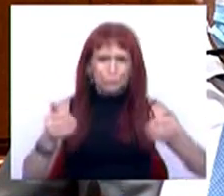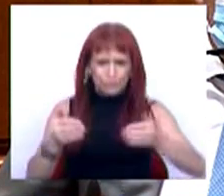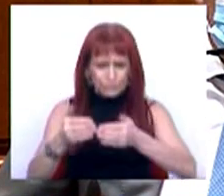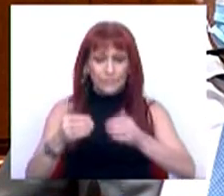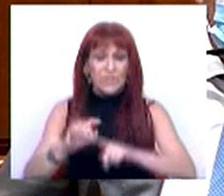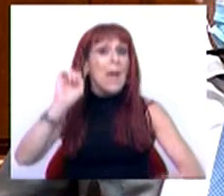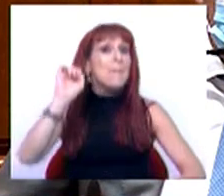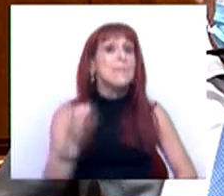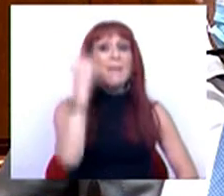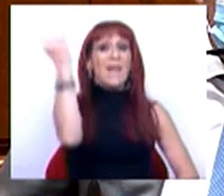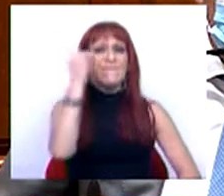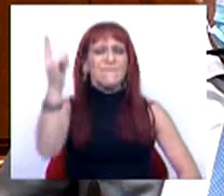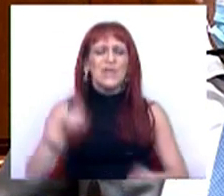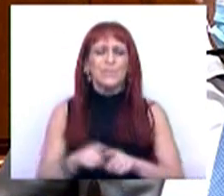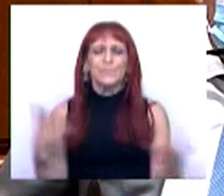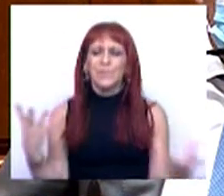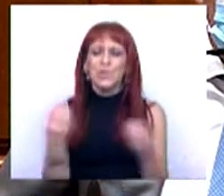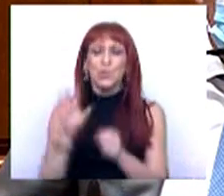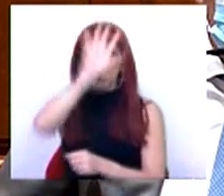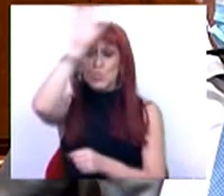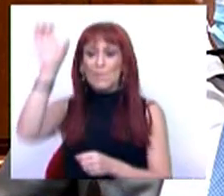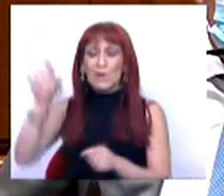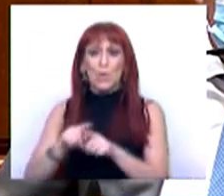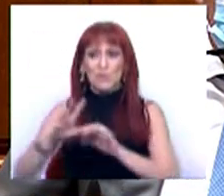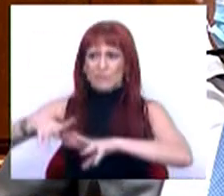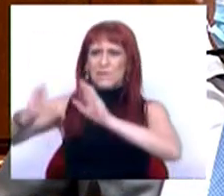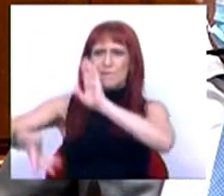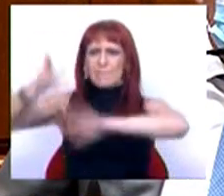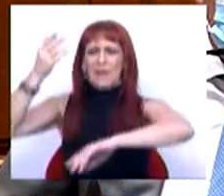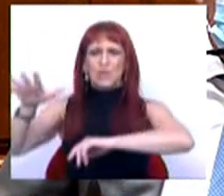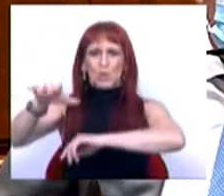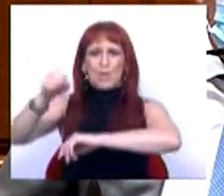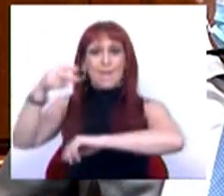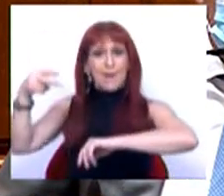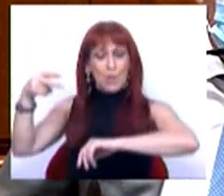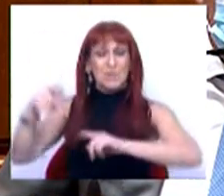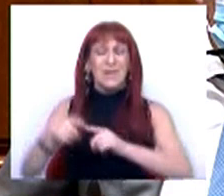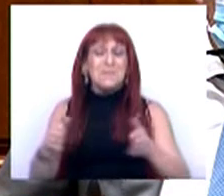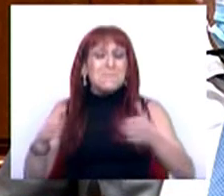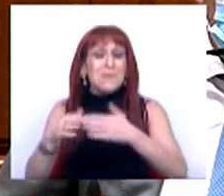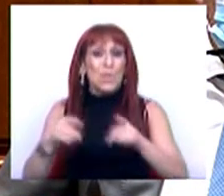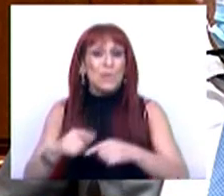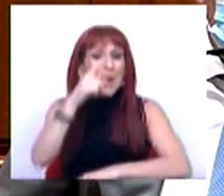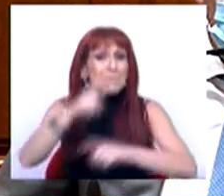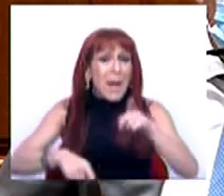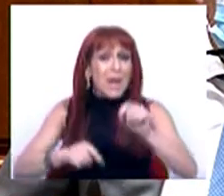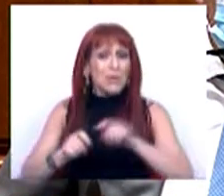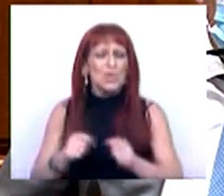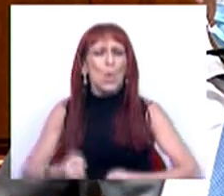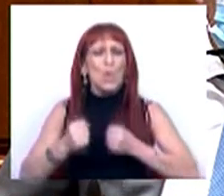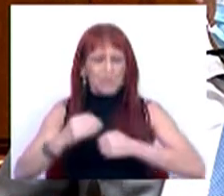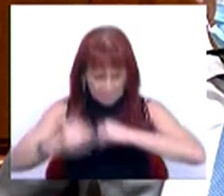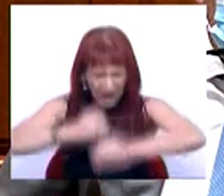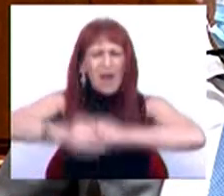pela primeira vez com os países mais avançados da zona euro. Convergimos com a média, conseguimos